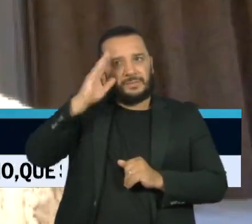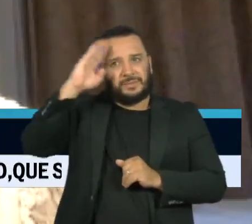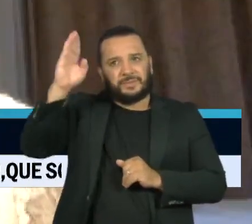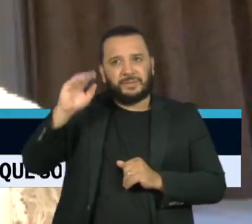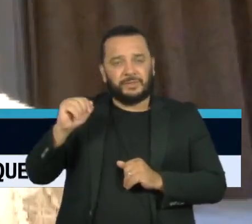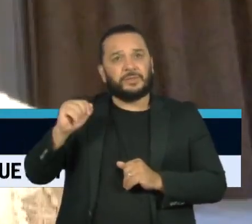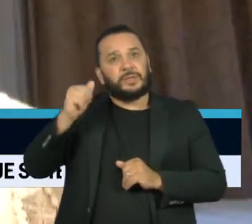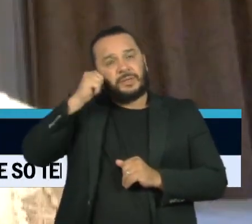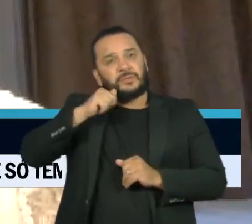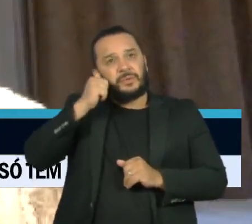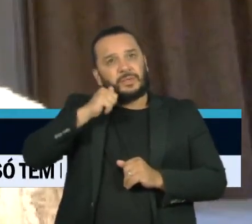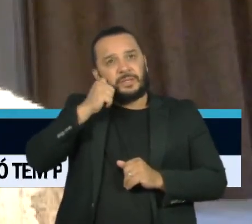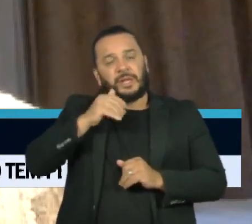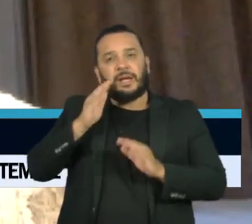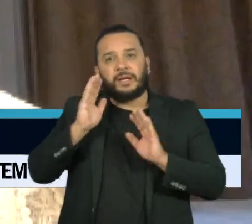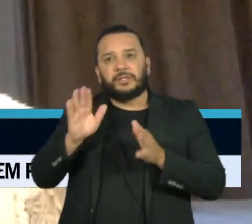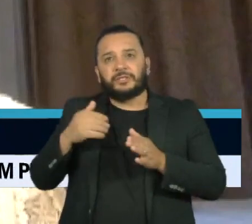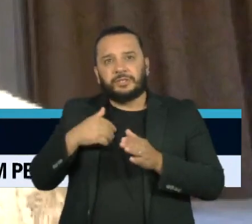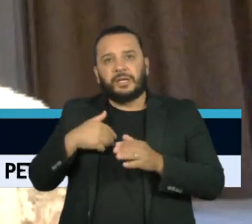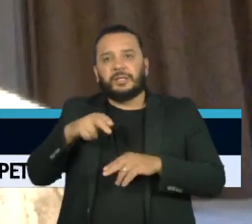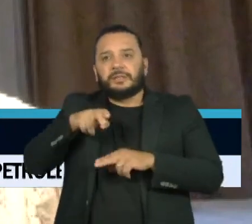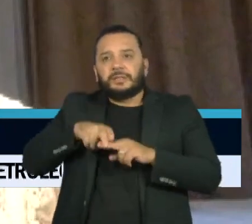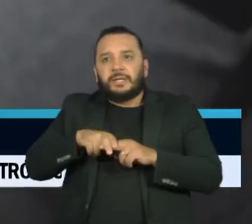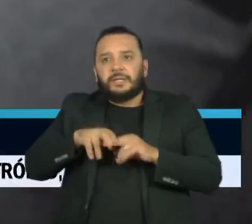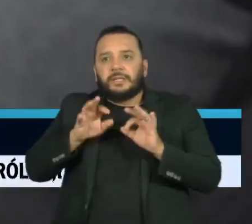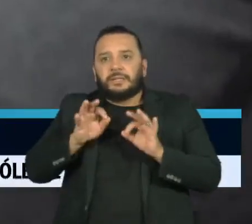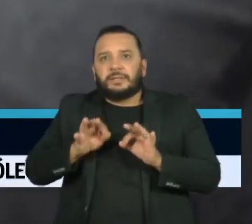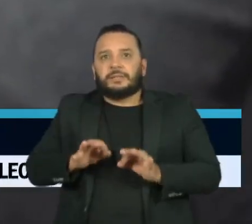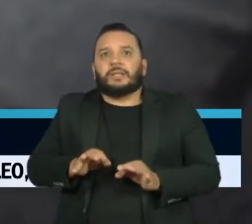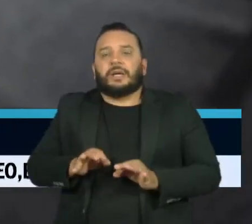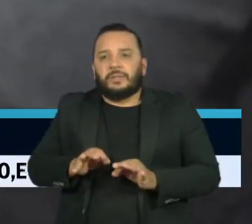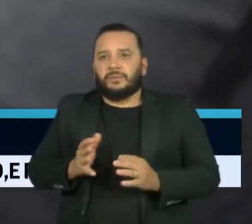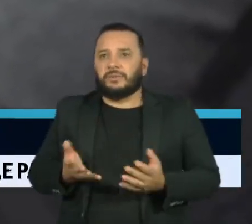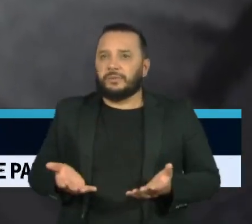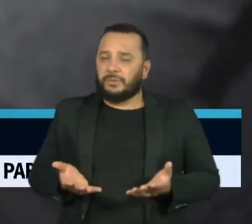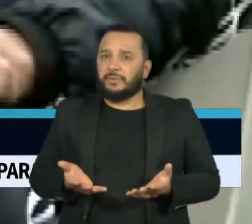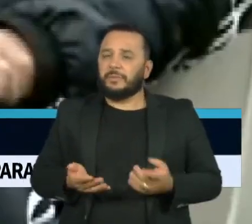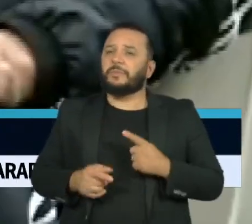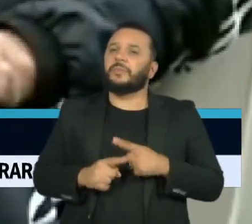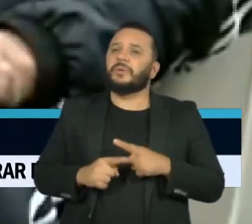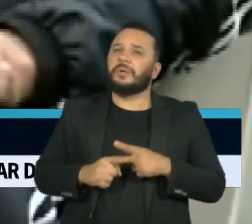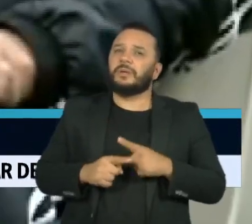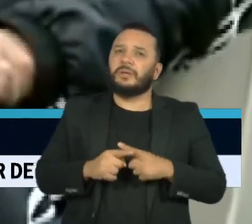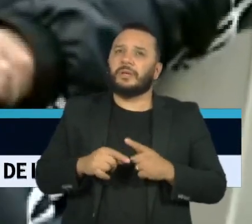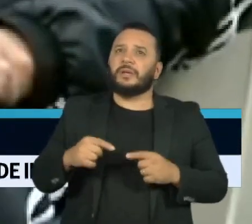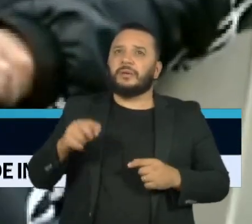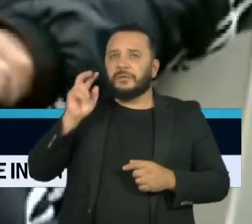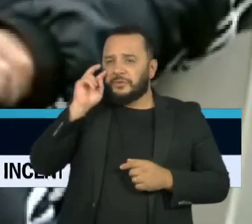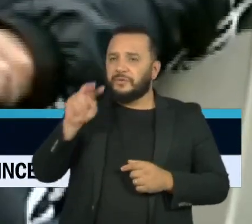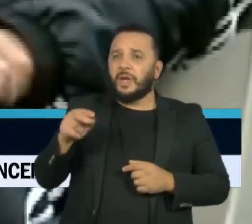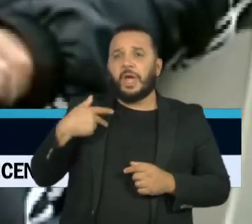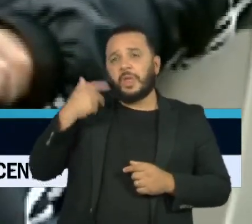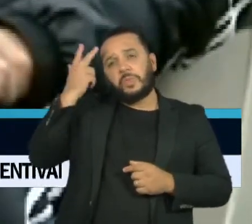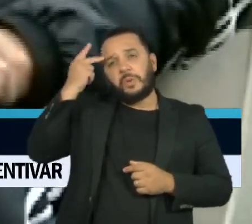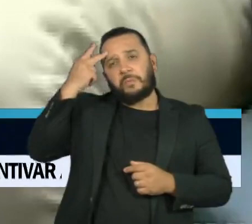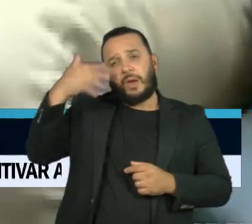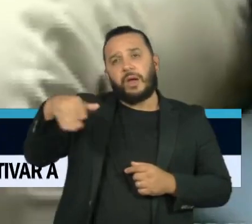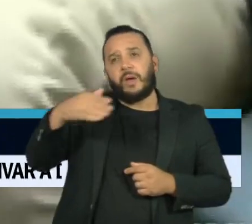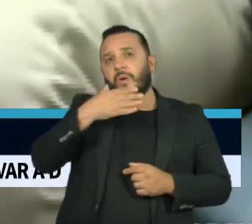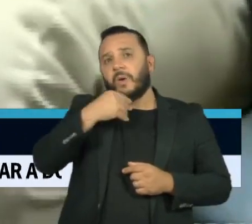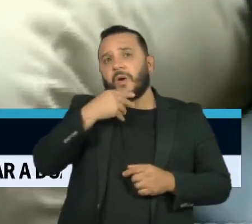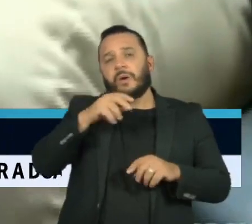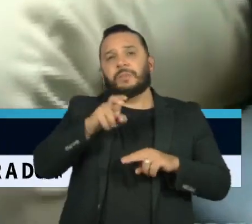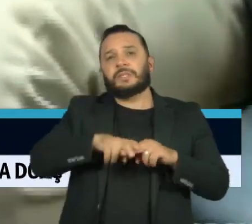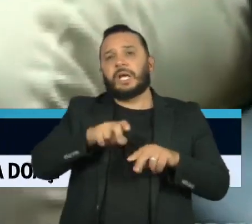são ensinadas a ocuparem espaços menores, a sentar com as pernas fechadas. Por que a gente naturaliza que homens sentem com as pernas